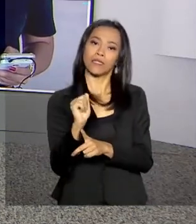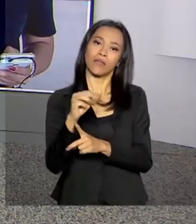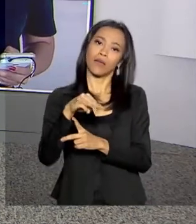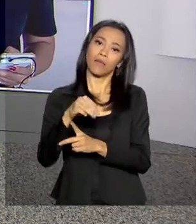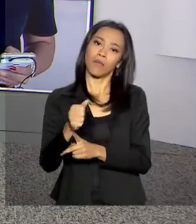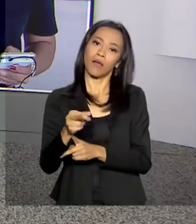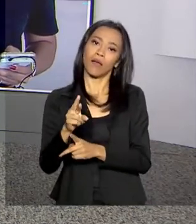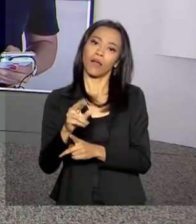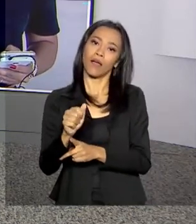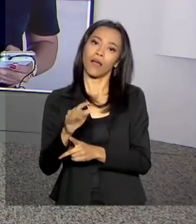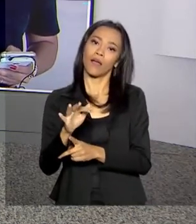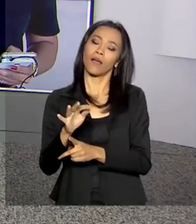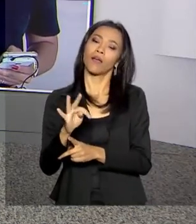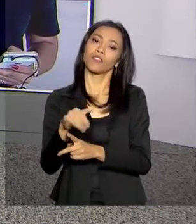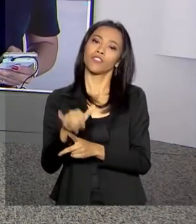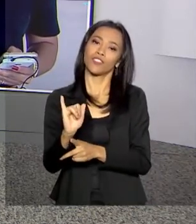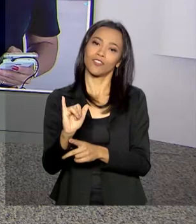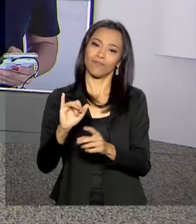Oi, Luciana, bom dia.